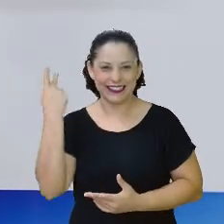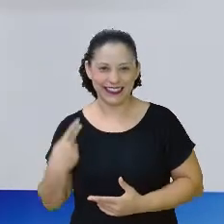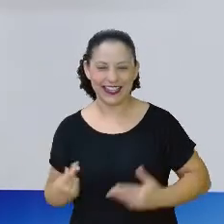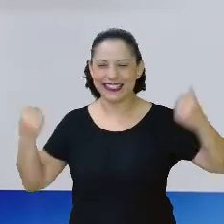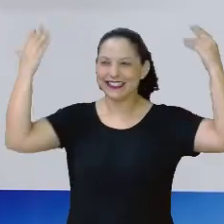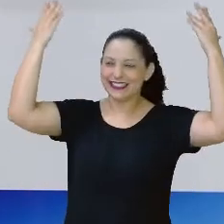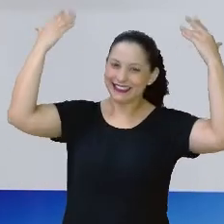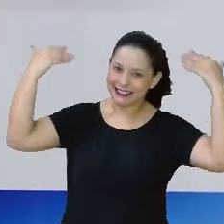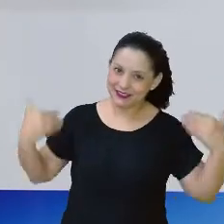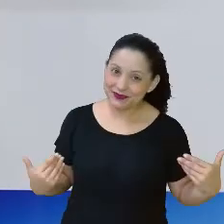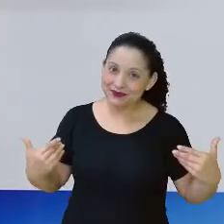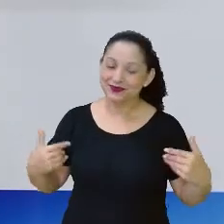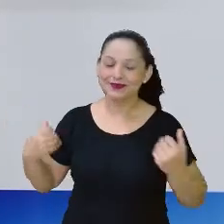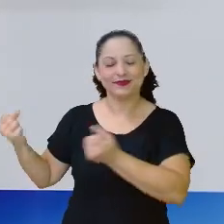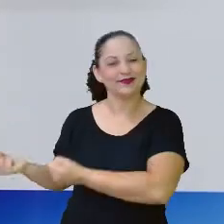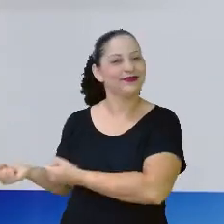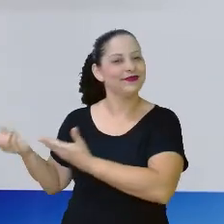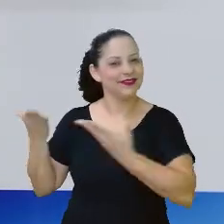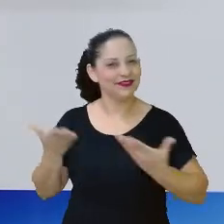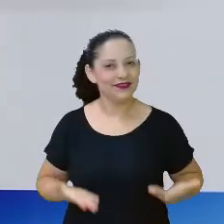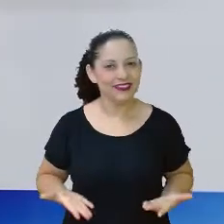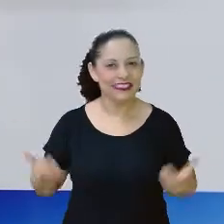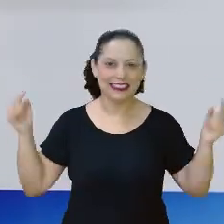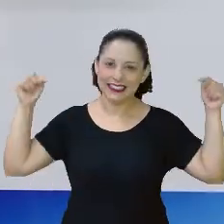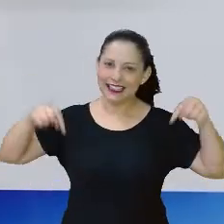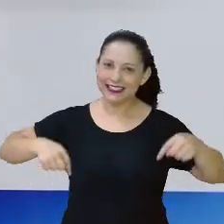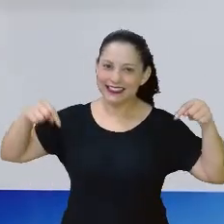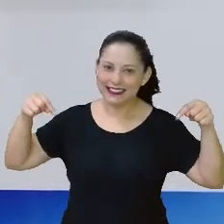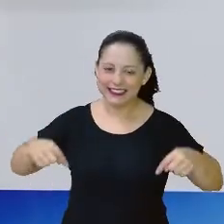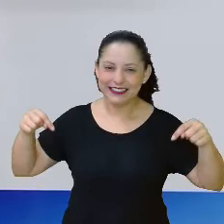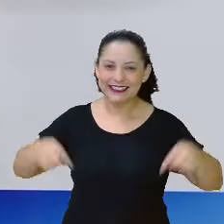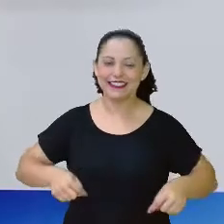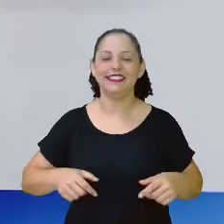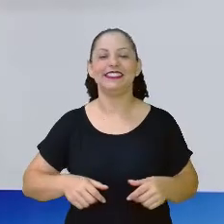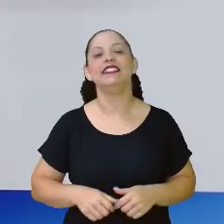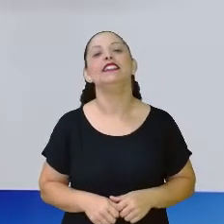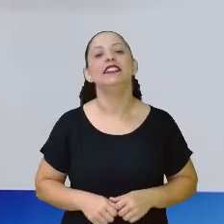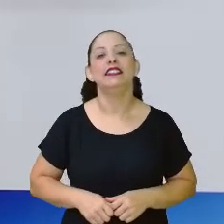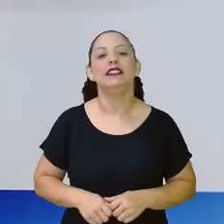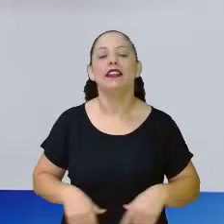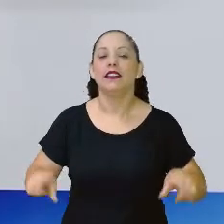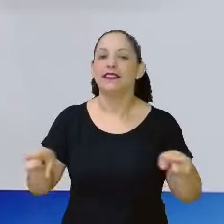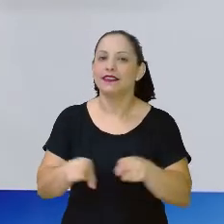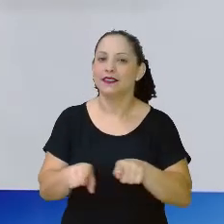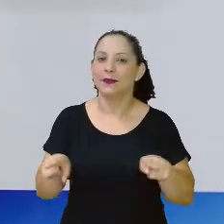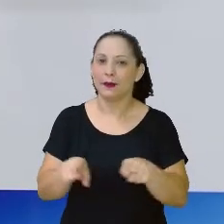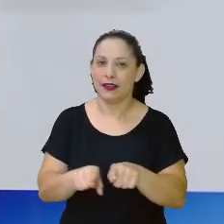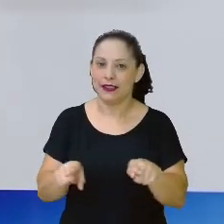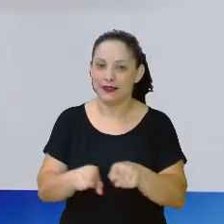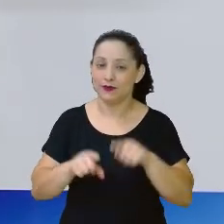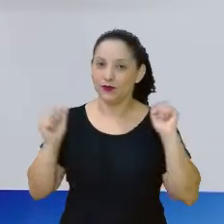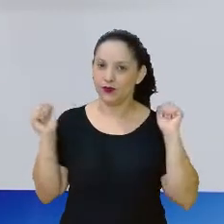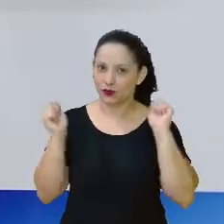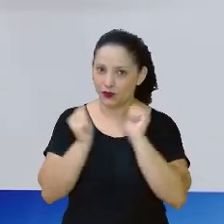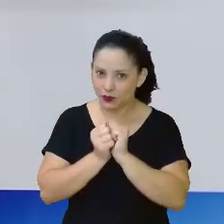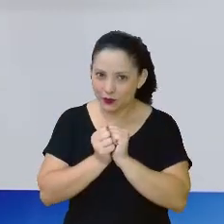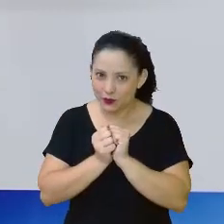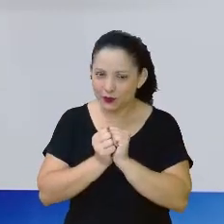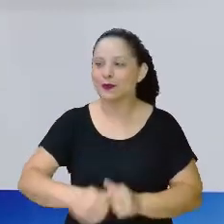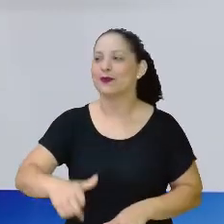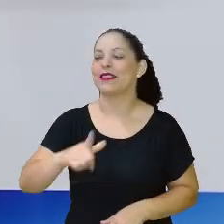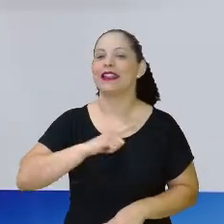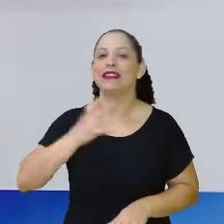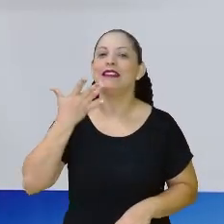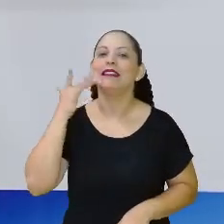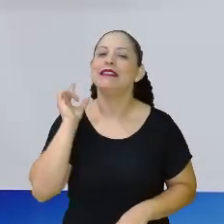Kézia, seja muito bem-vinda Kézia e também aqui juntinho de mim e da Kézia,